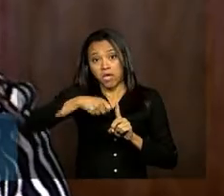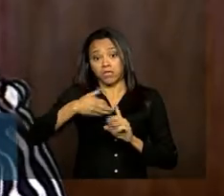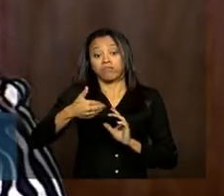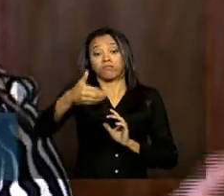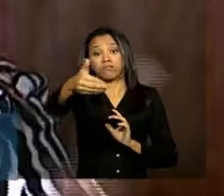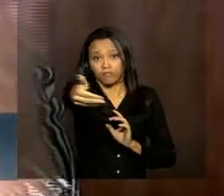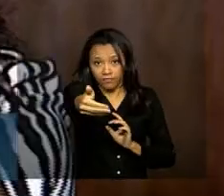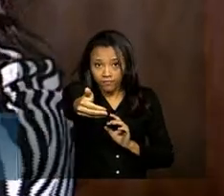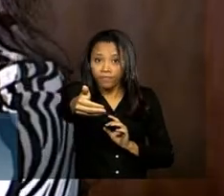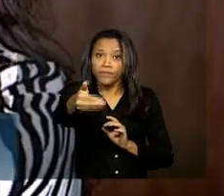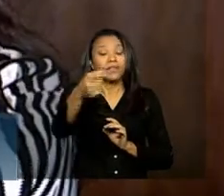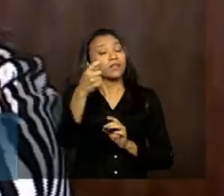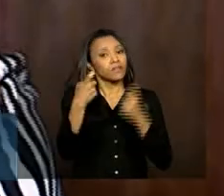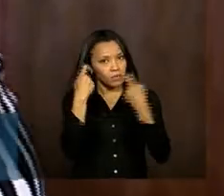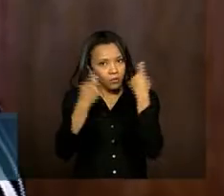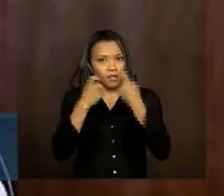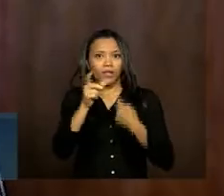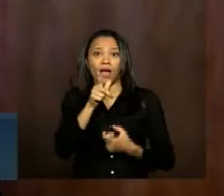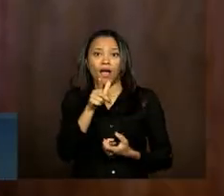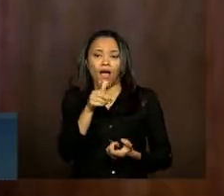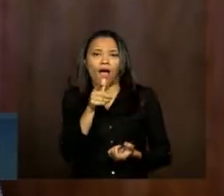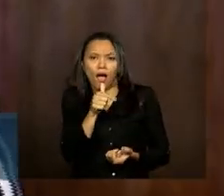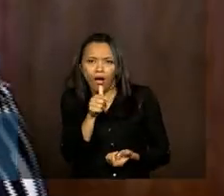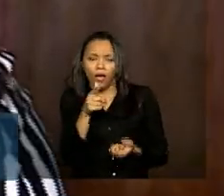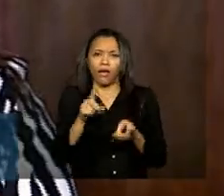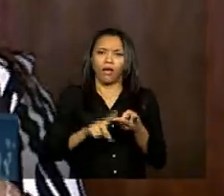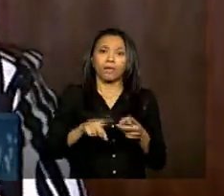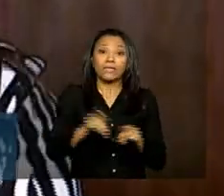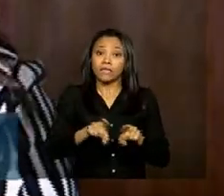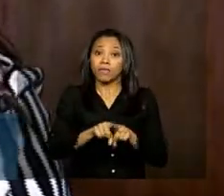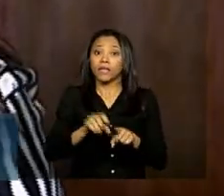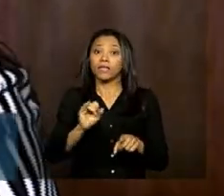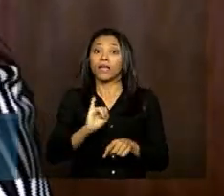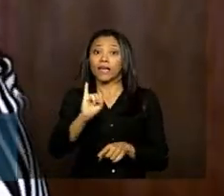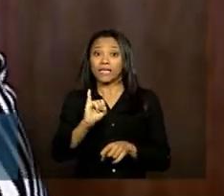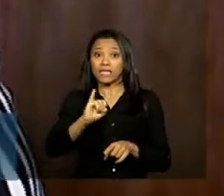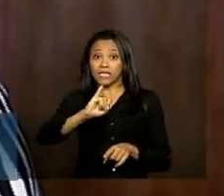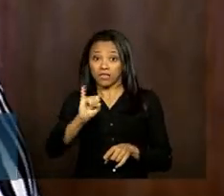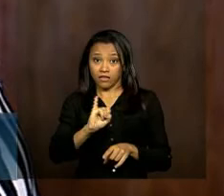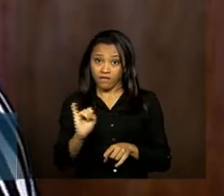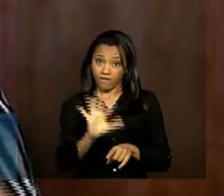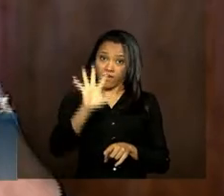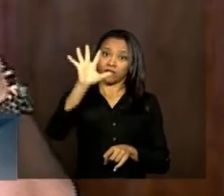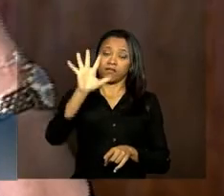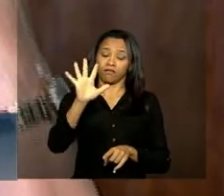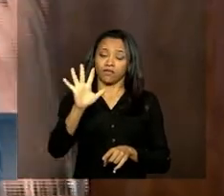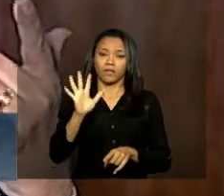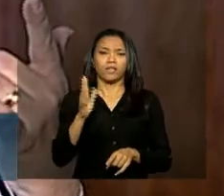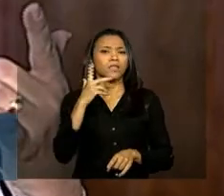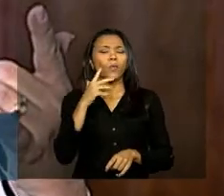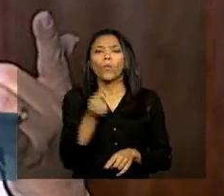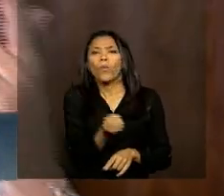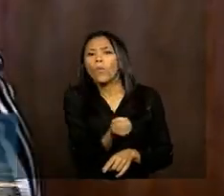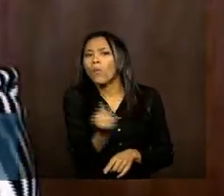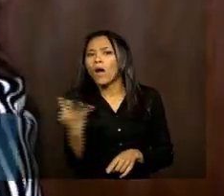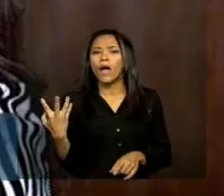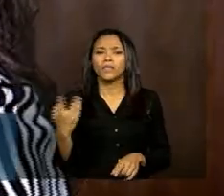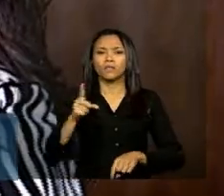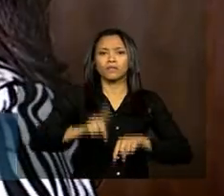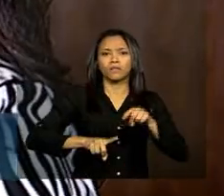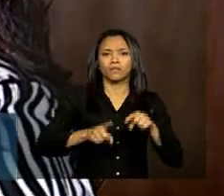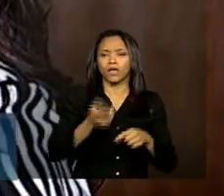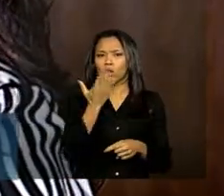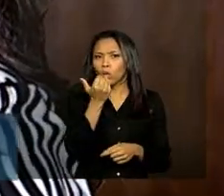abastecimento e pensando na inflação então nós queremos nos antecipar a sociedade quais são os produtos que